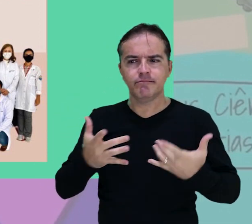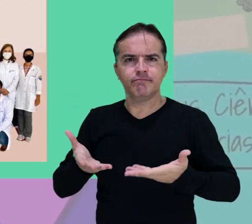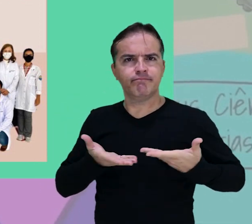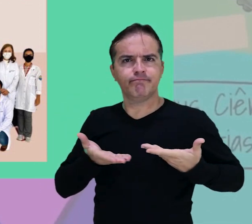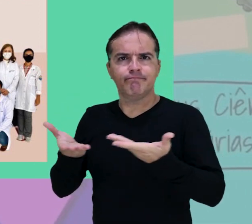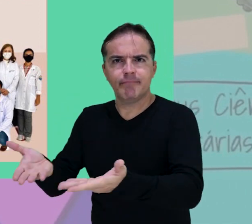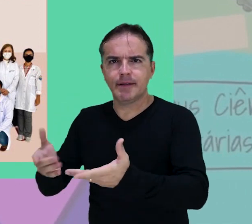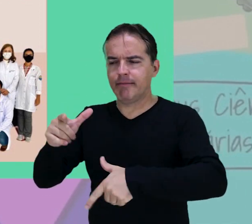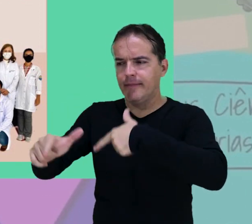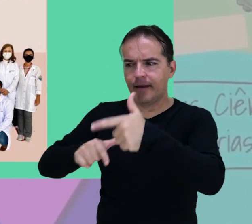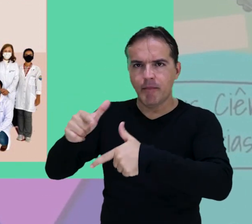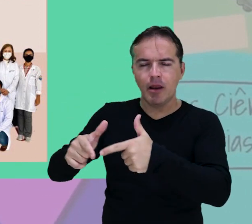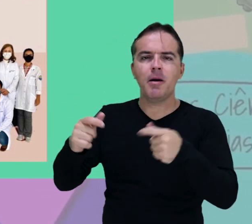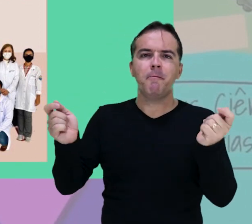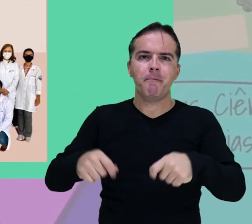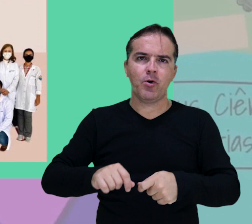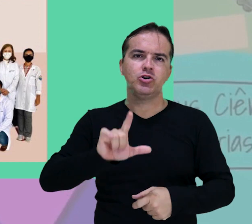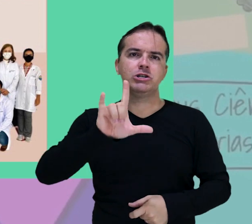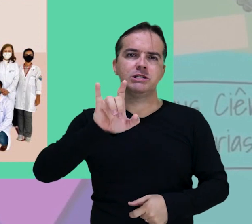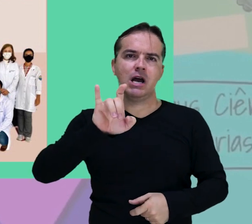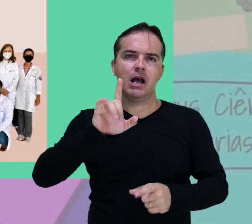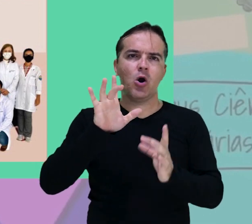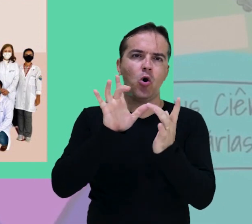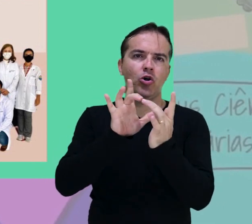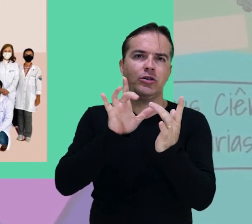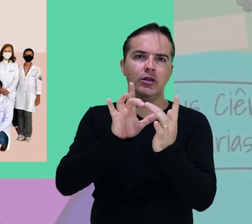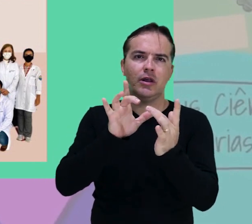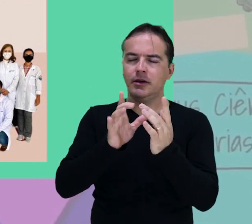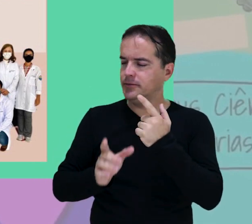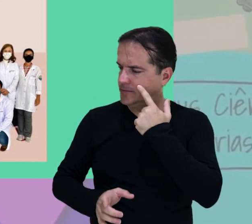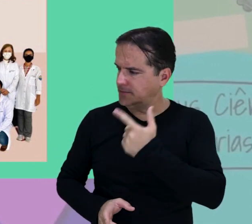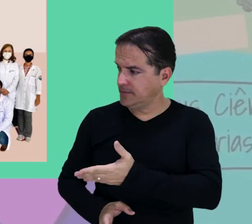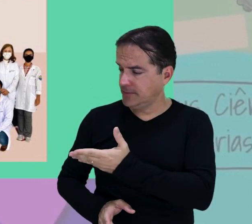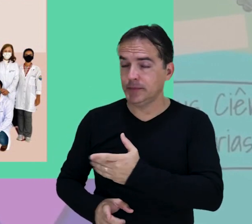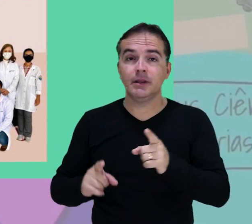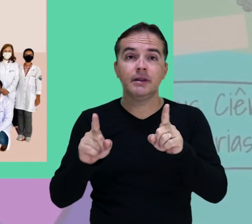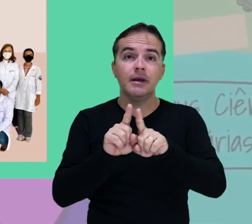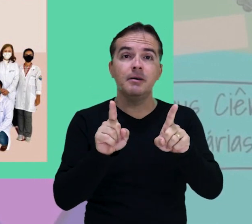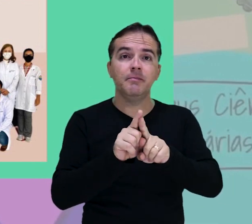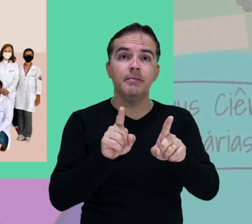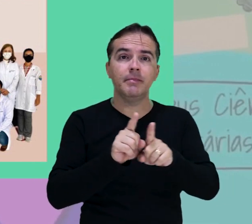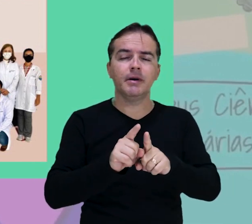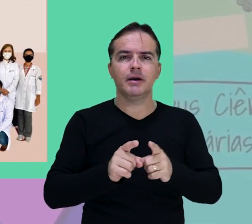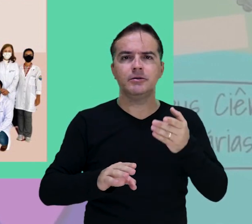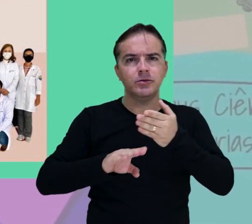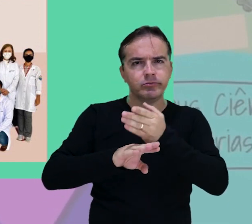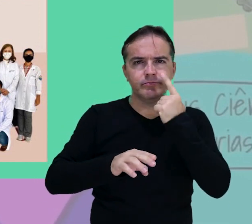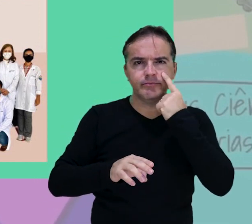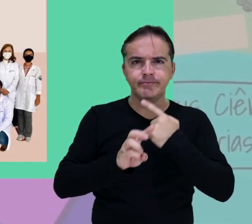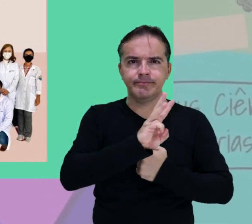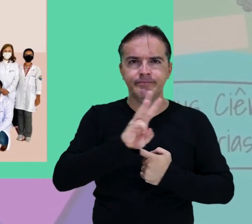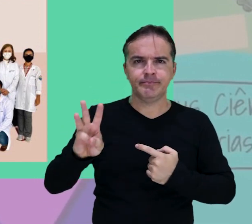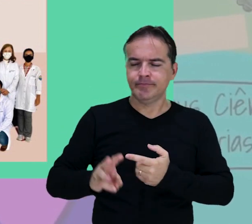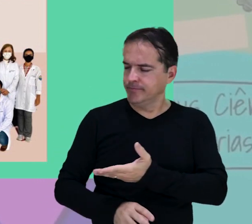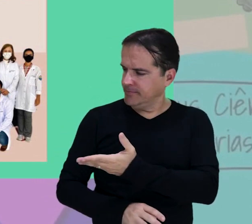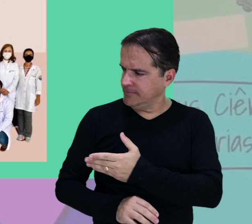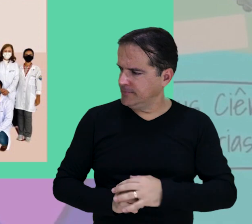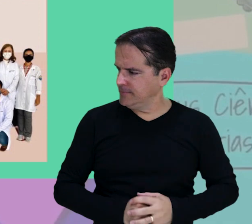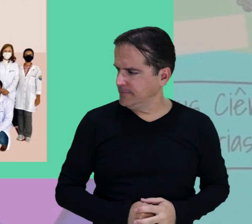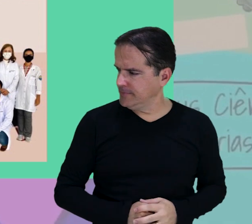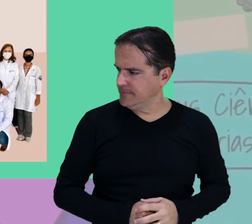contato Com os organizadores pelo Instagram Para mais informações, acesse Arroba Laderme